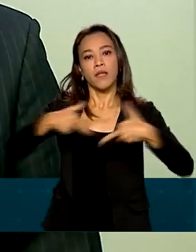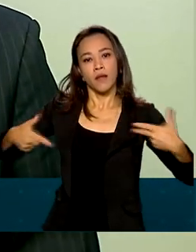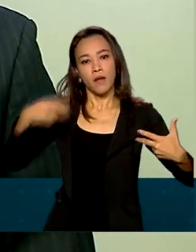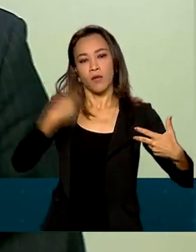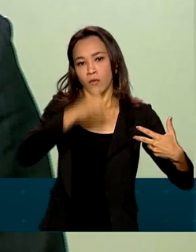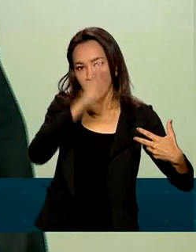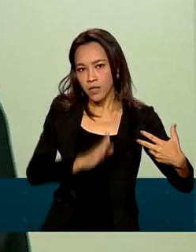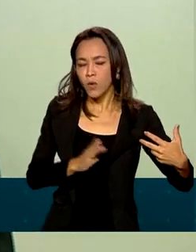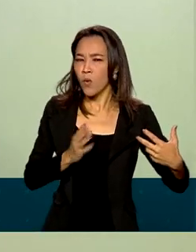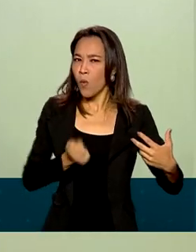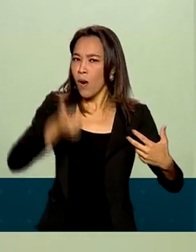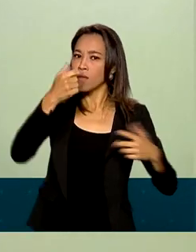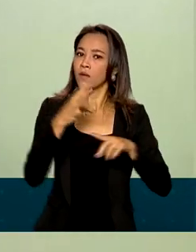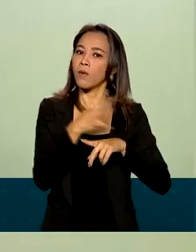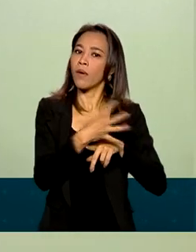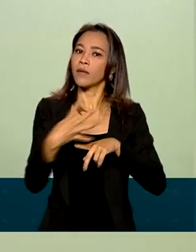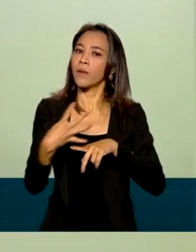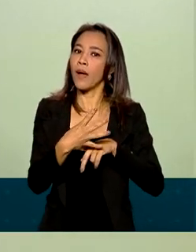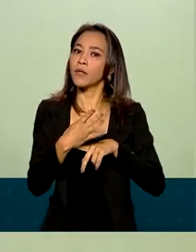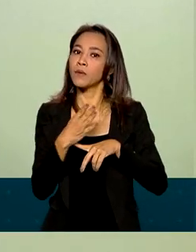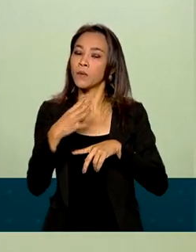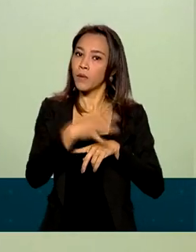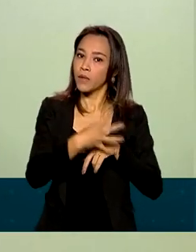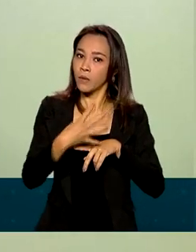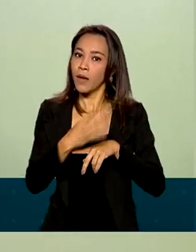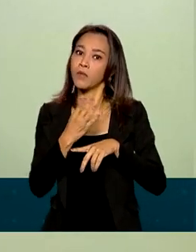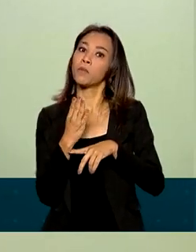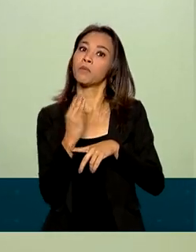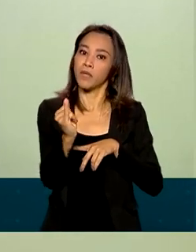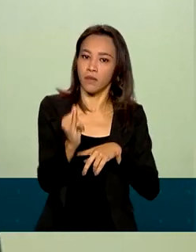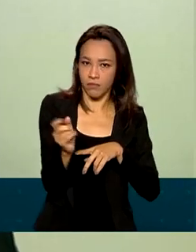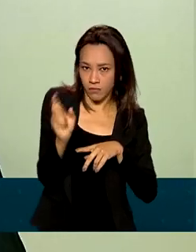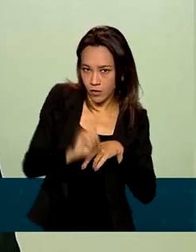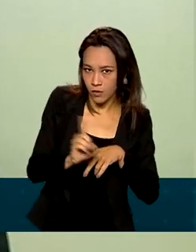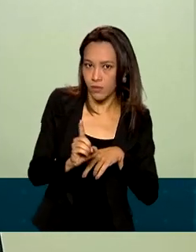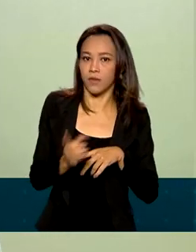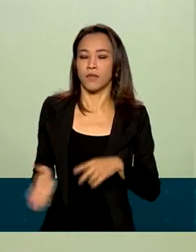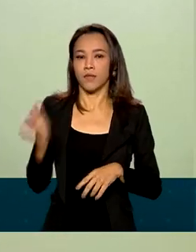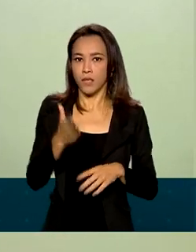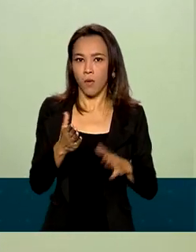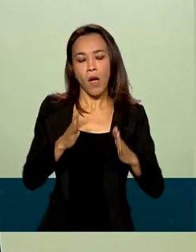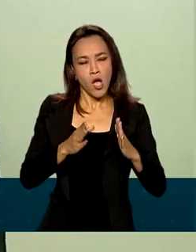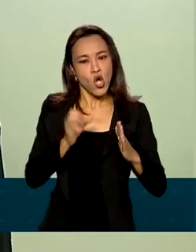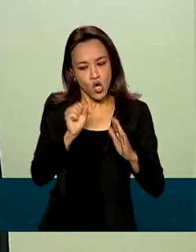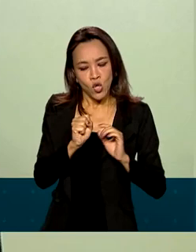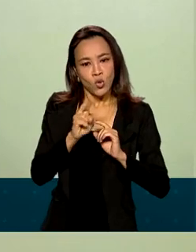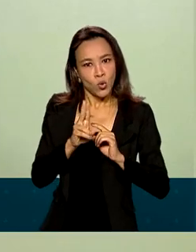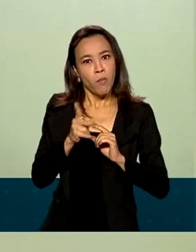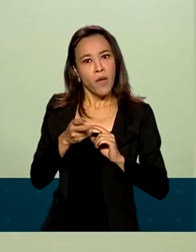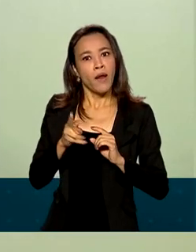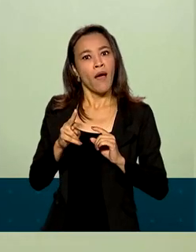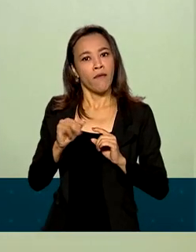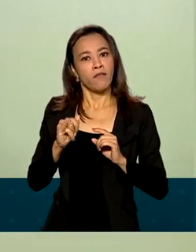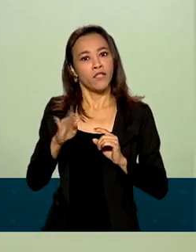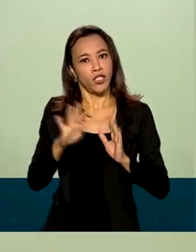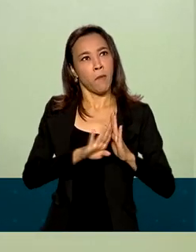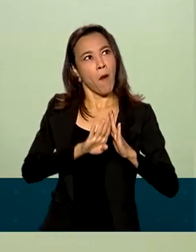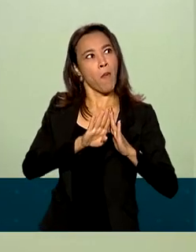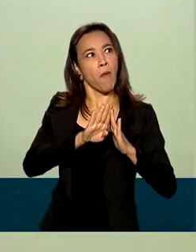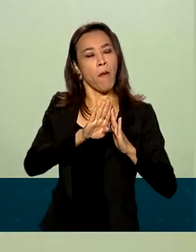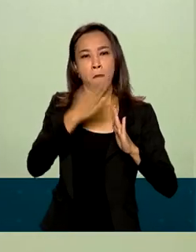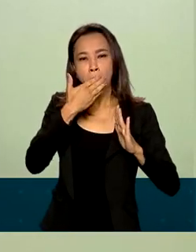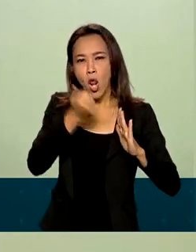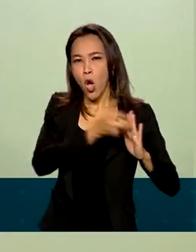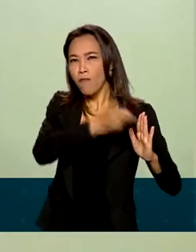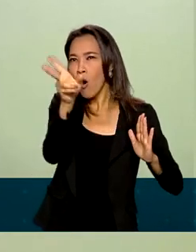44 bilhões de dólares, 43,7 bilhões. Ora, quanto maior o superávit, maior a capacidade do